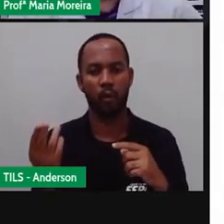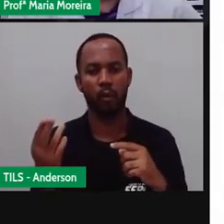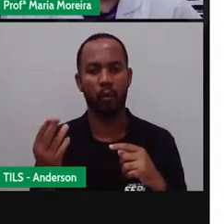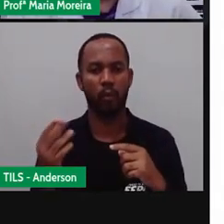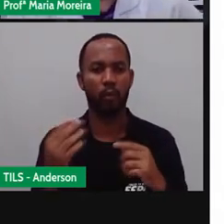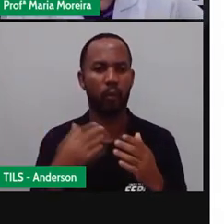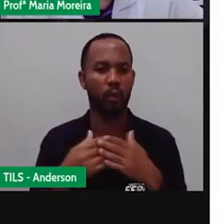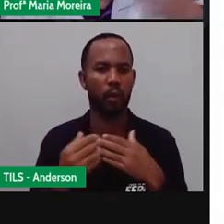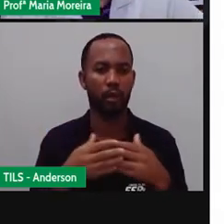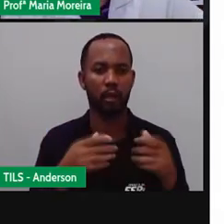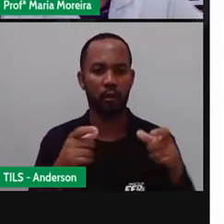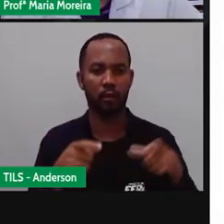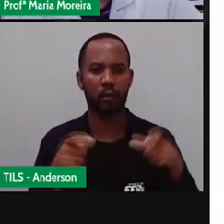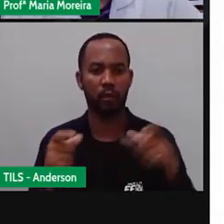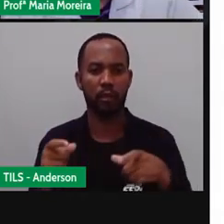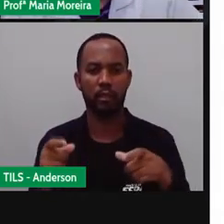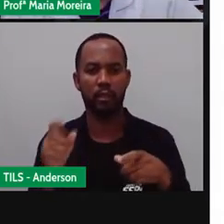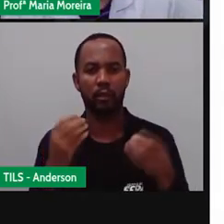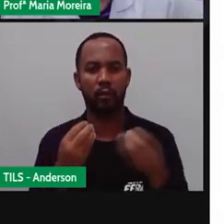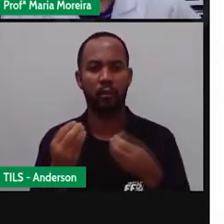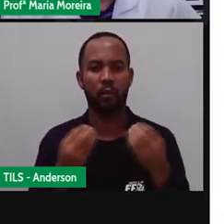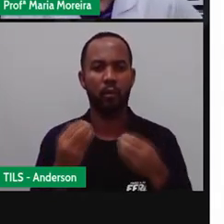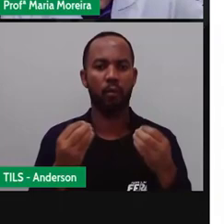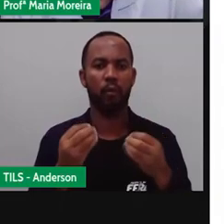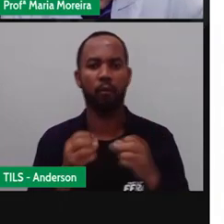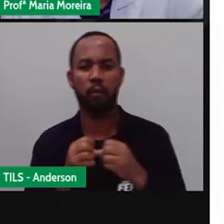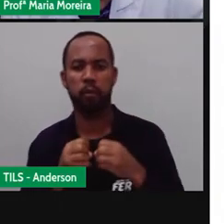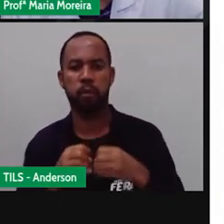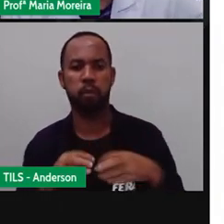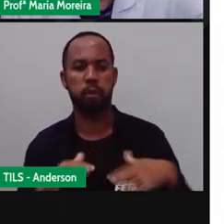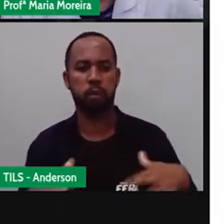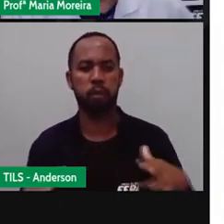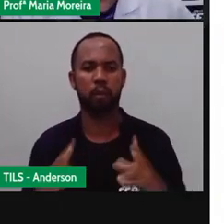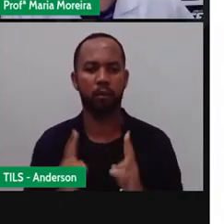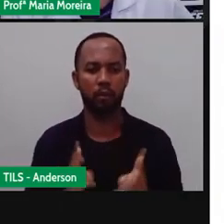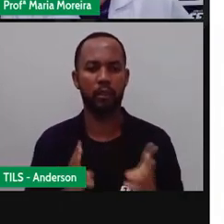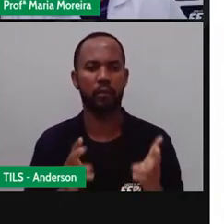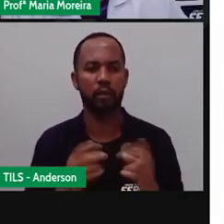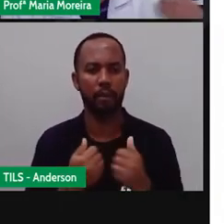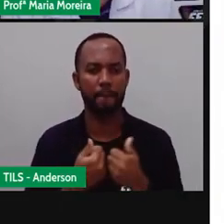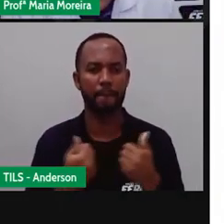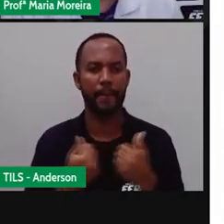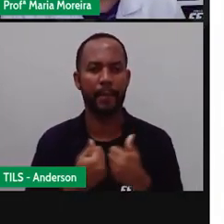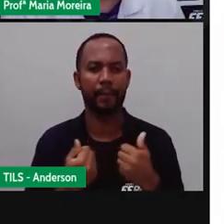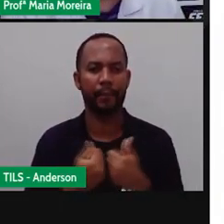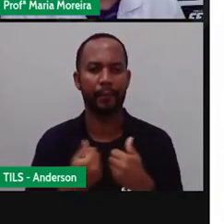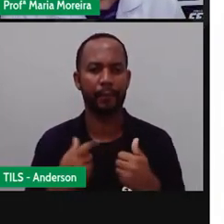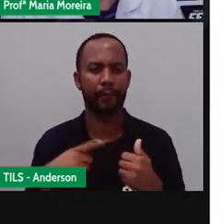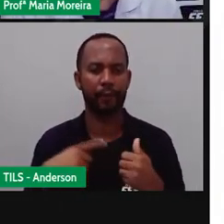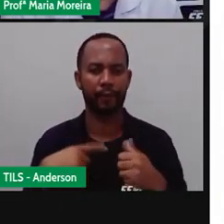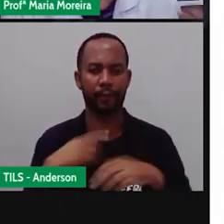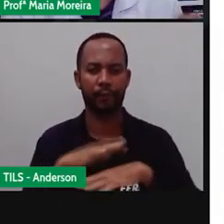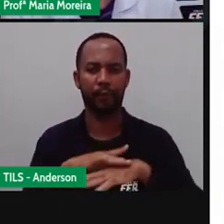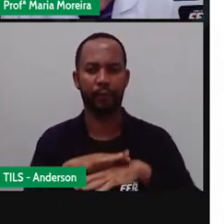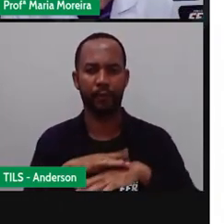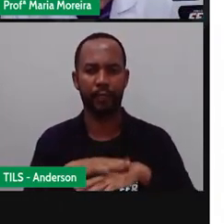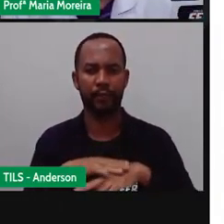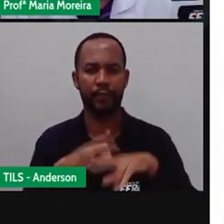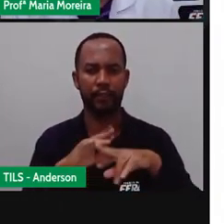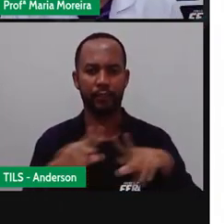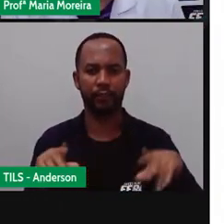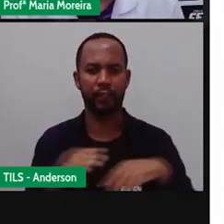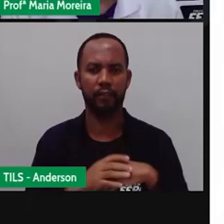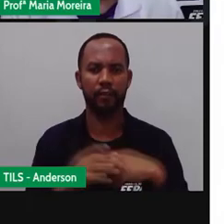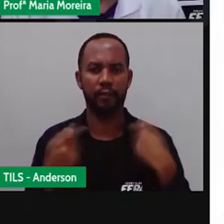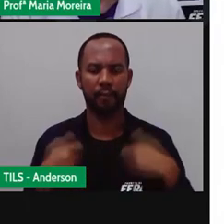mosquito precisa Pra ele, ó Se reproduzir E continuar ali perto da gente Trazendo aí doenças Então, o que a gente precisa